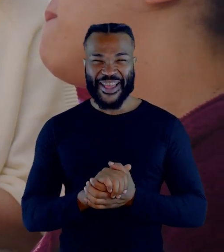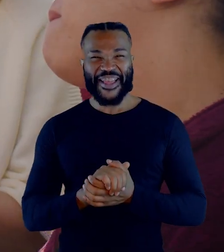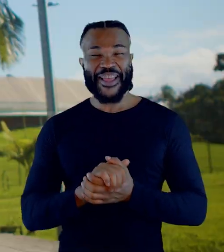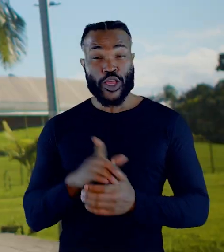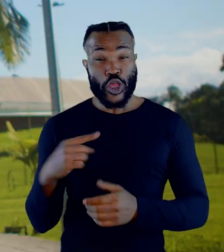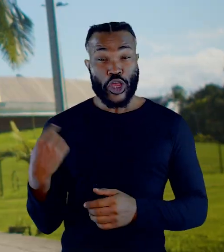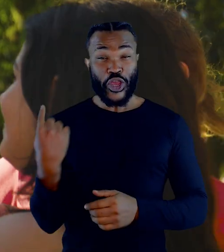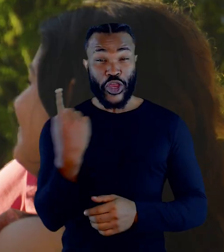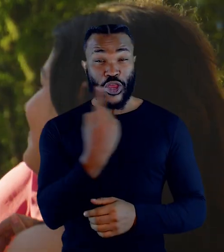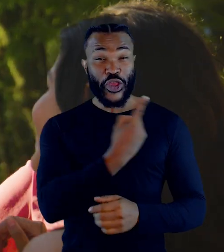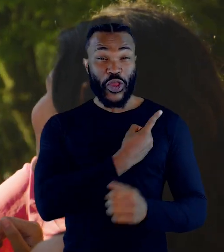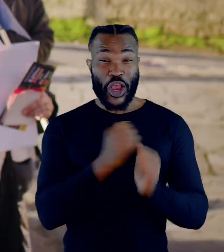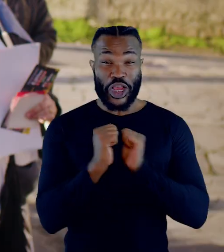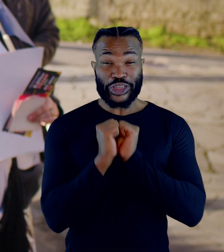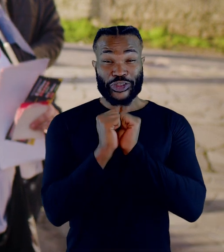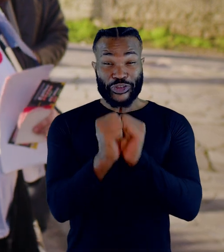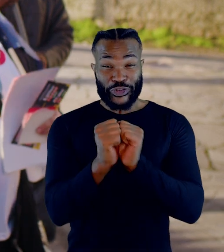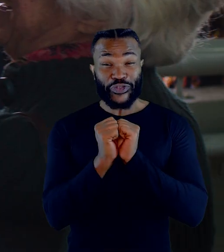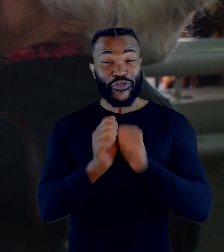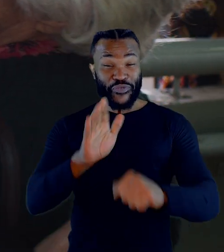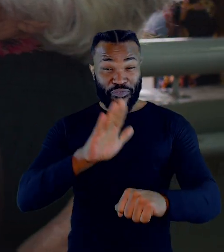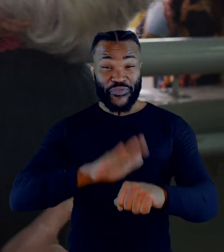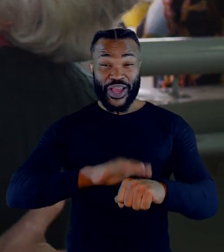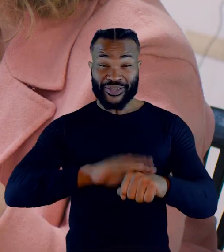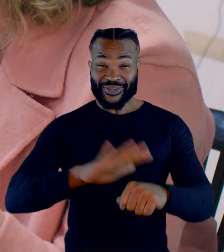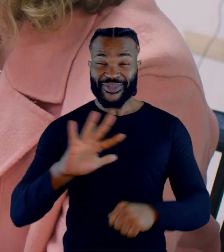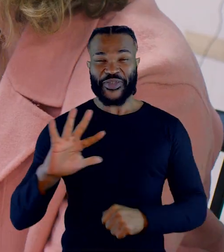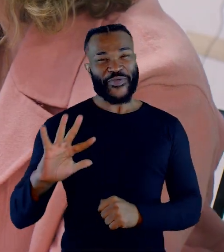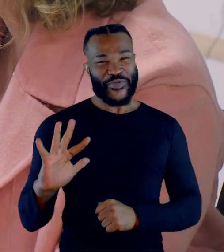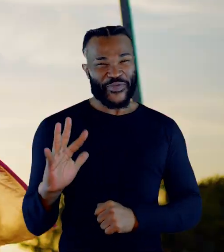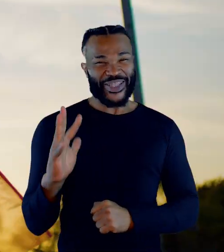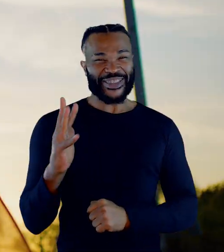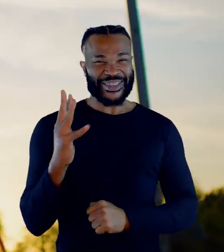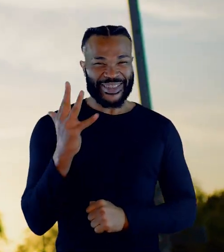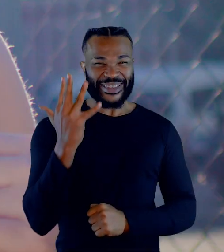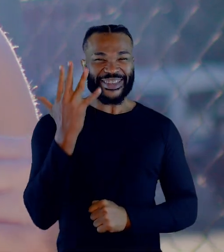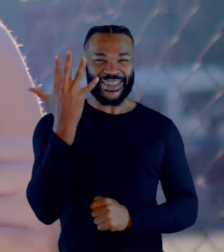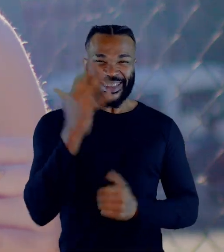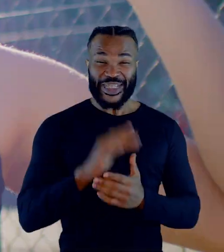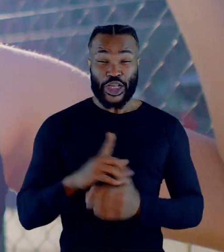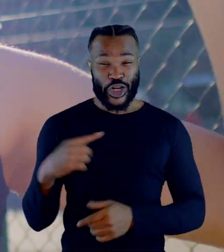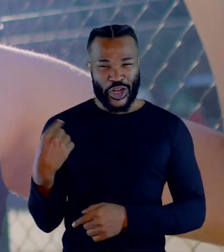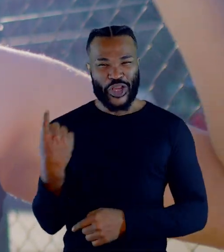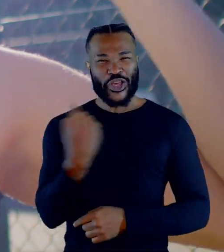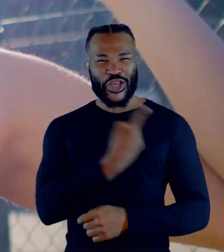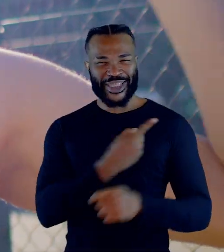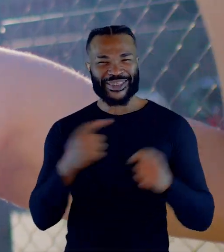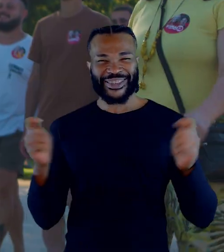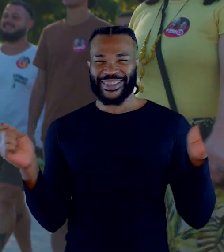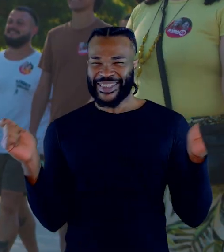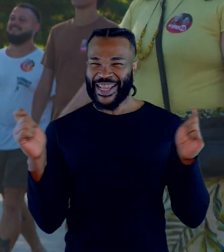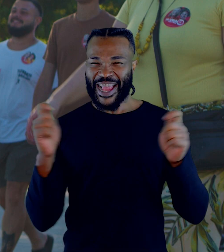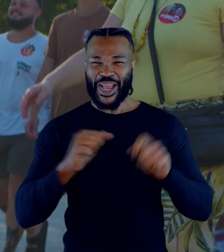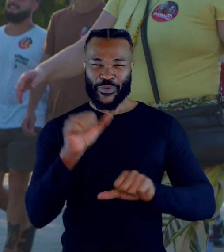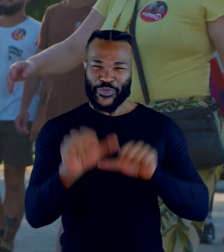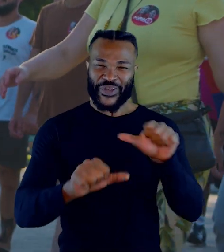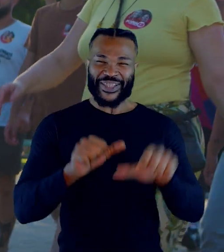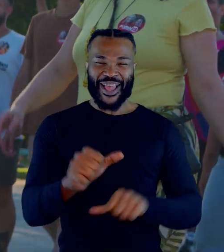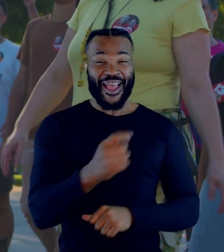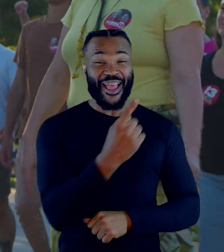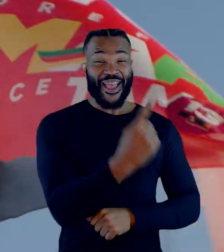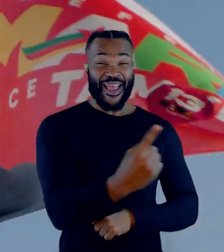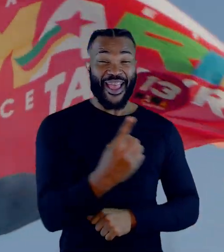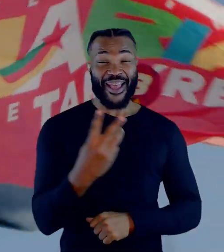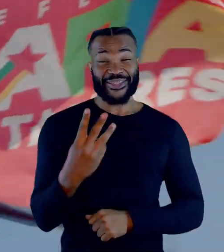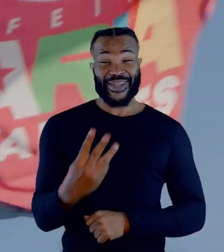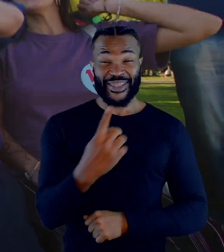Vamos juntos pra fazer acontecer. Nós podemos mudar.